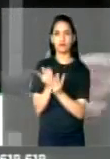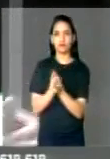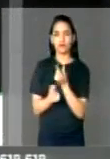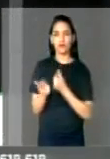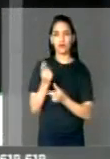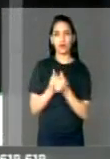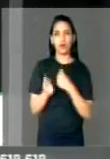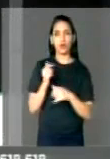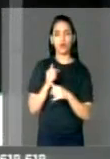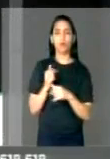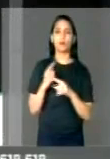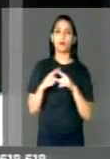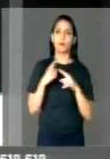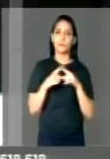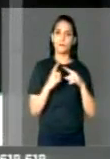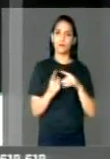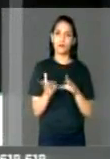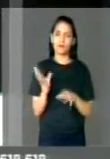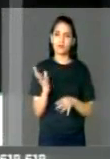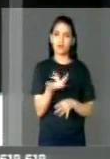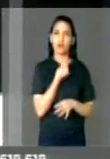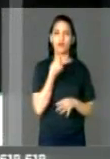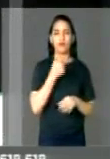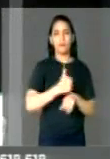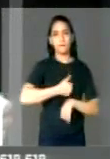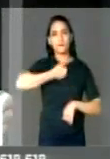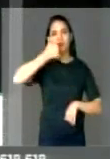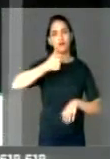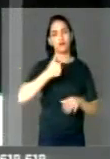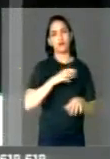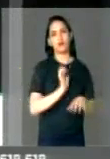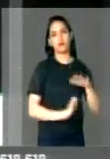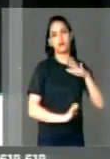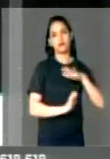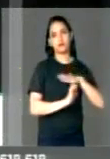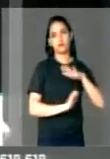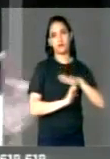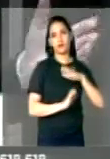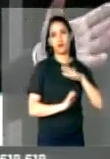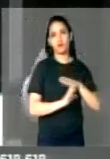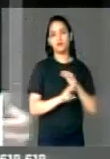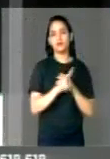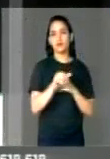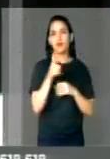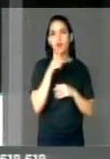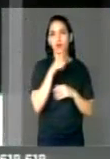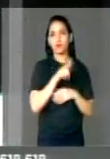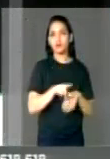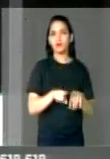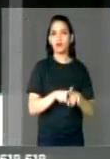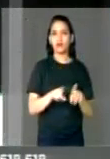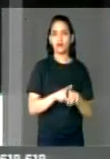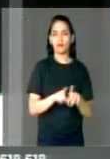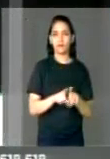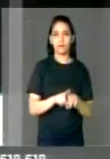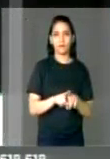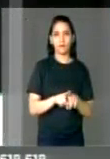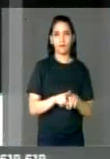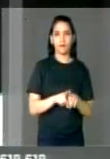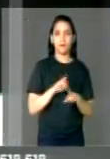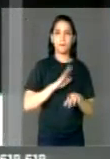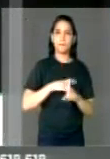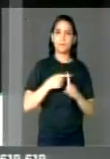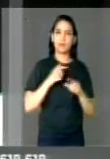que vão gerar esses 12 milhões de empregos que precisam para recuperar a nossa economia e trazer a